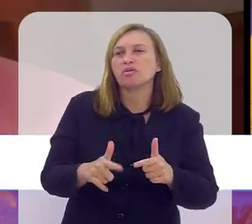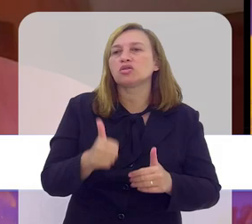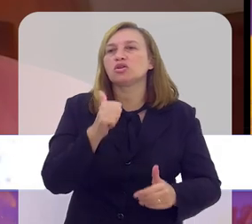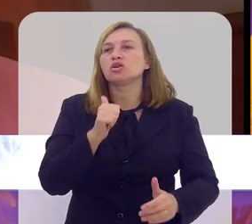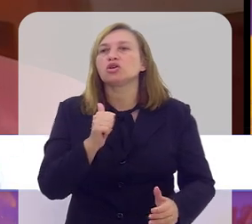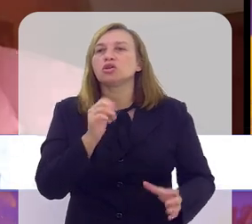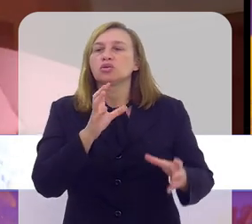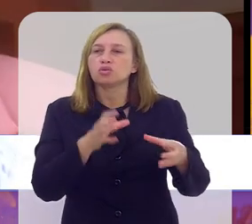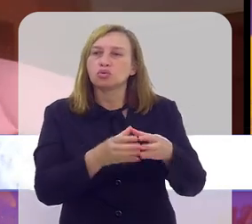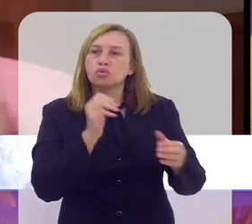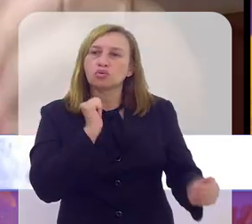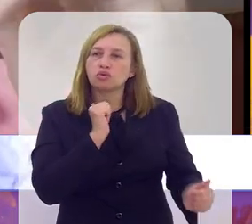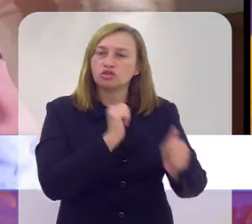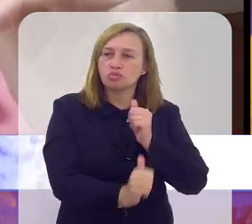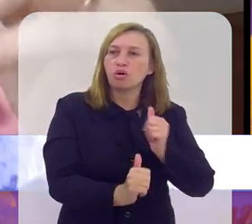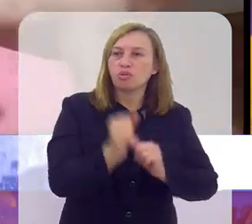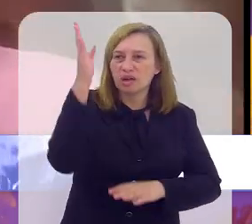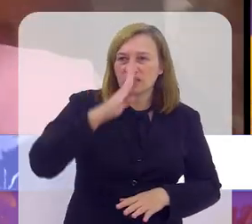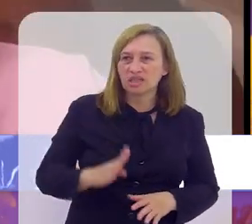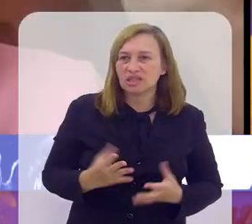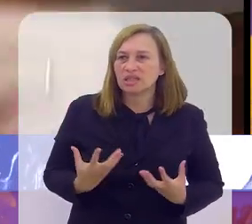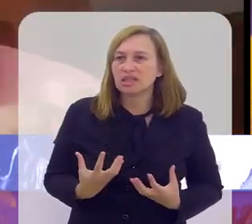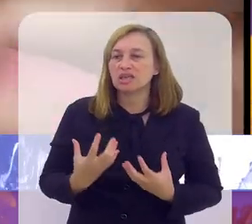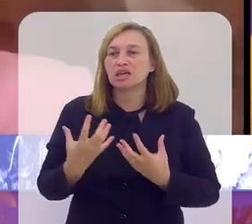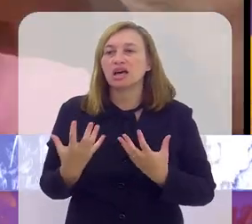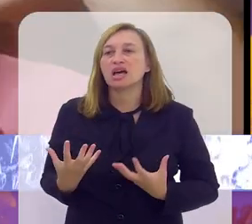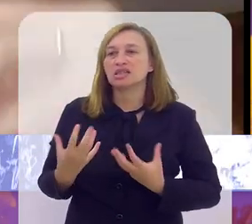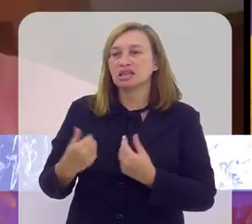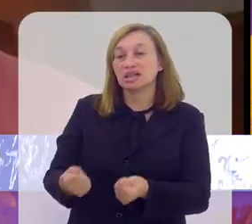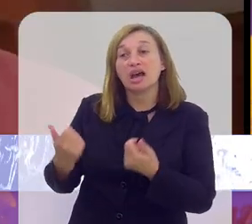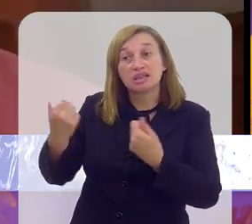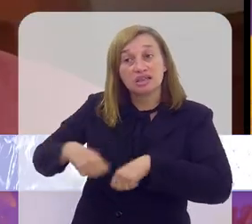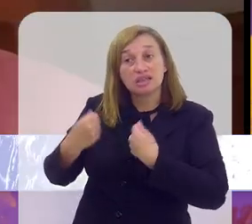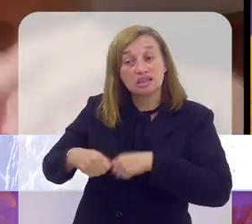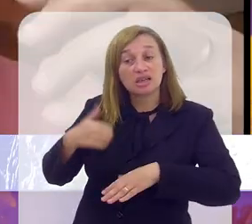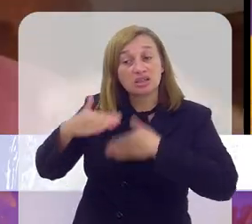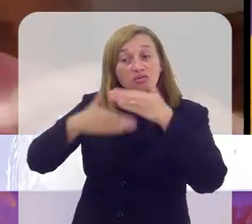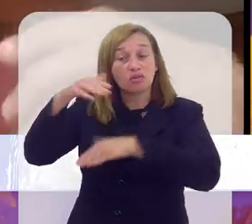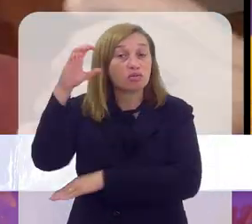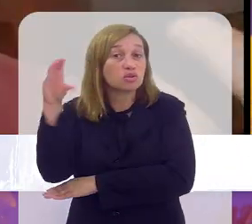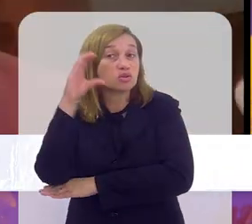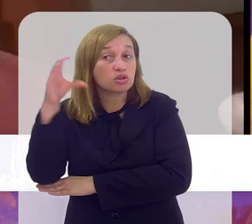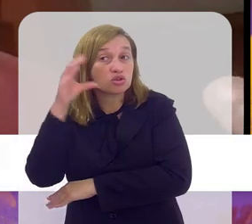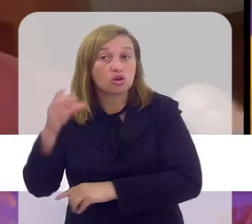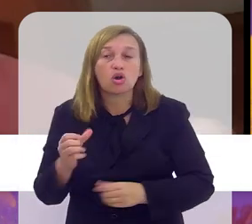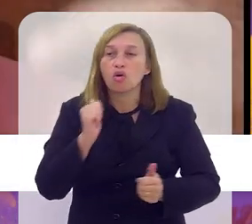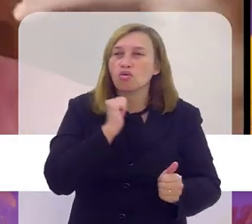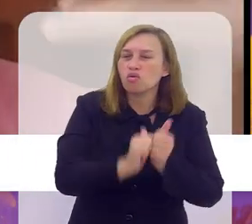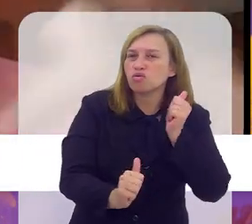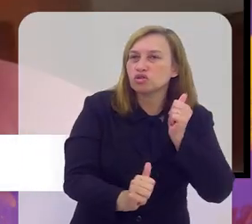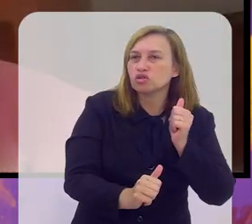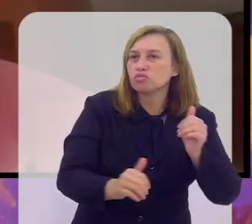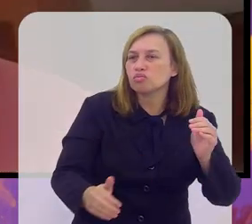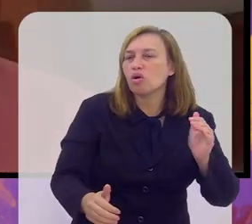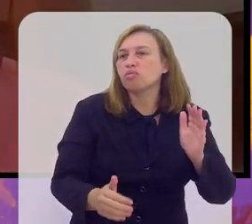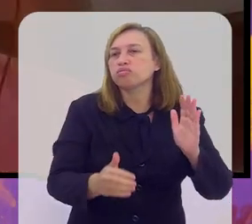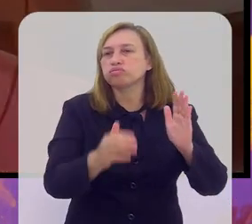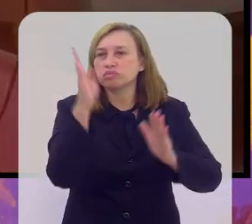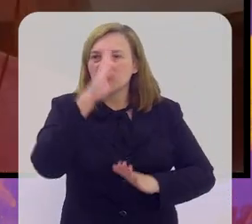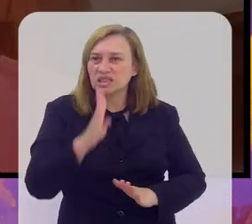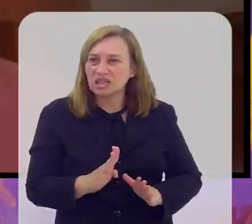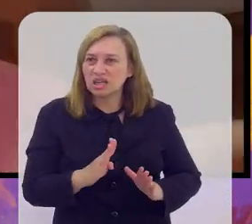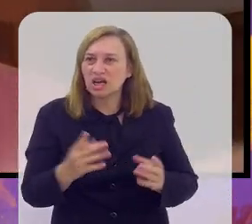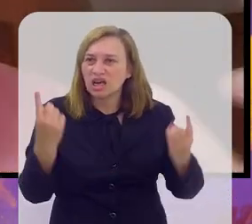no futebol brasileiro de admitir a necessidade de uma evolução científica. O futebol ficou muito mais